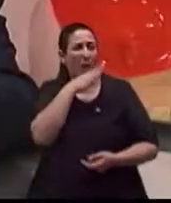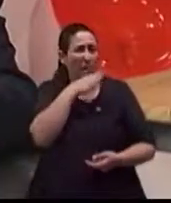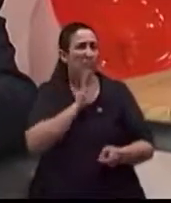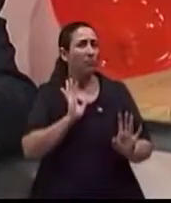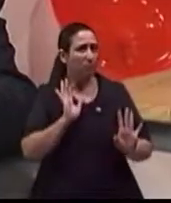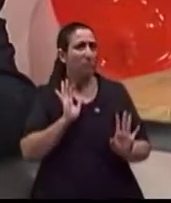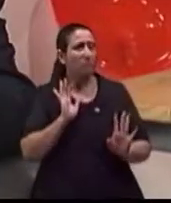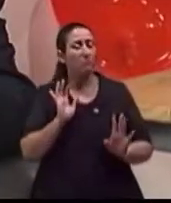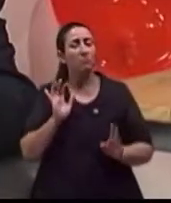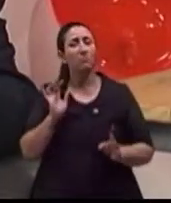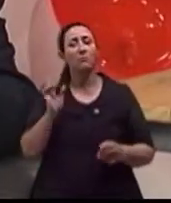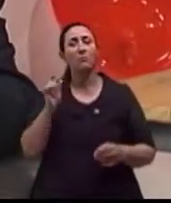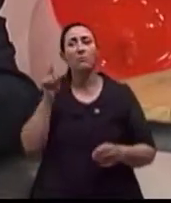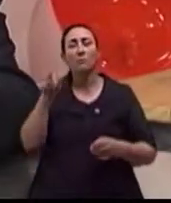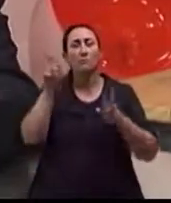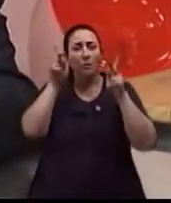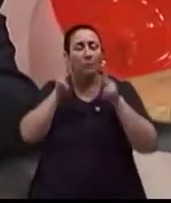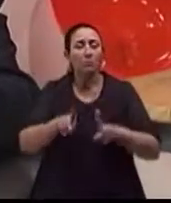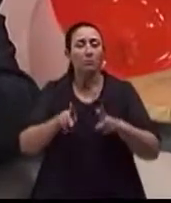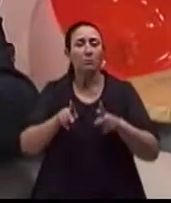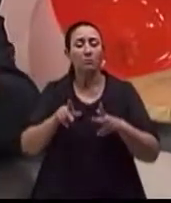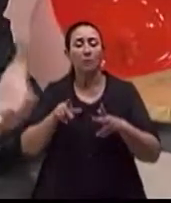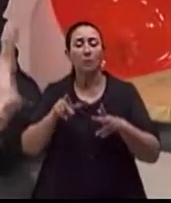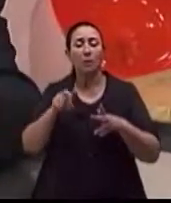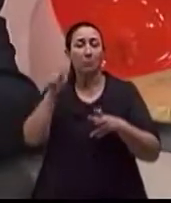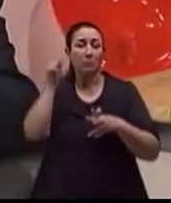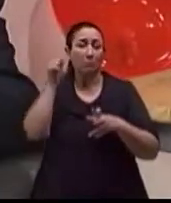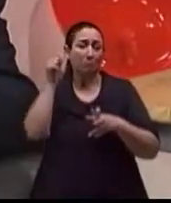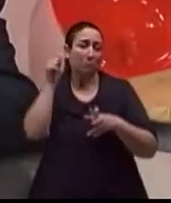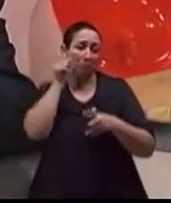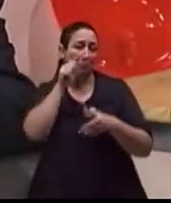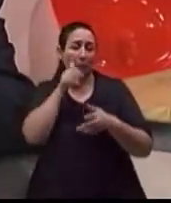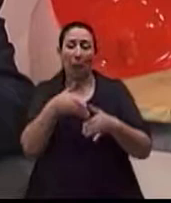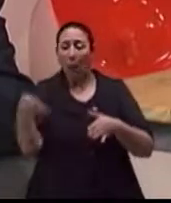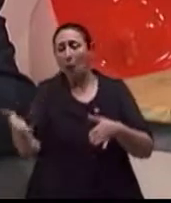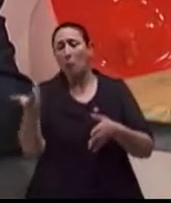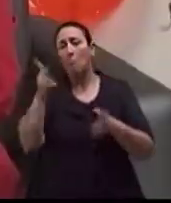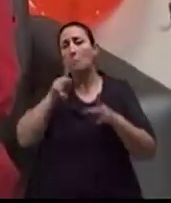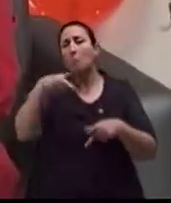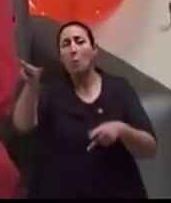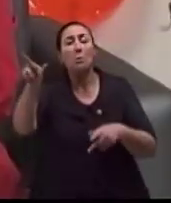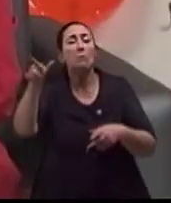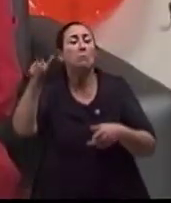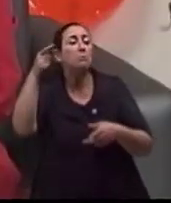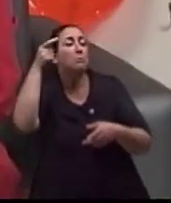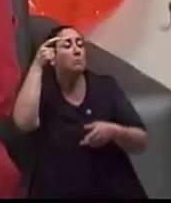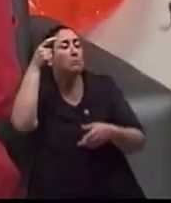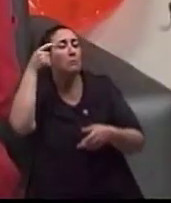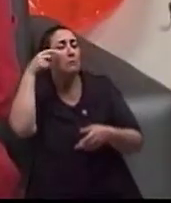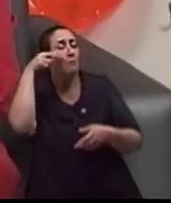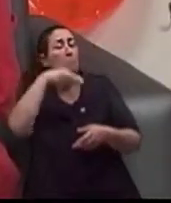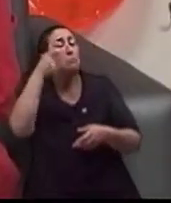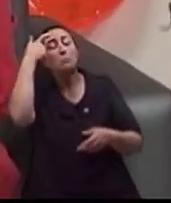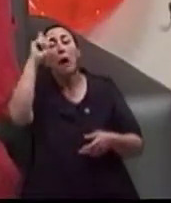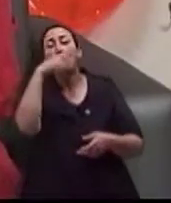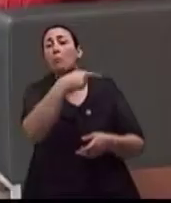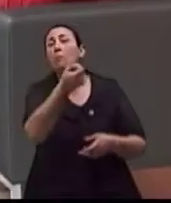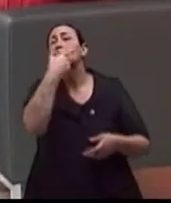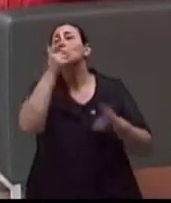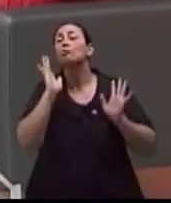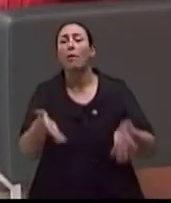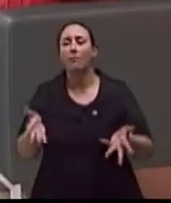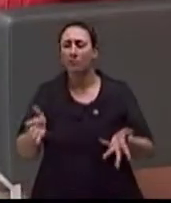a pessoa que está com aquele homem nem soube que ele tomou. E o funcionamento é imediato?